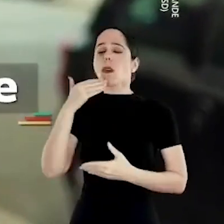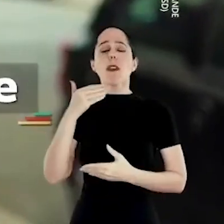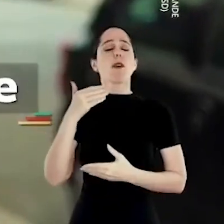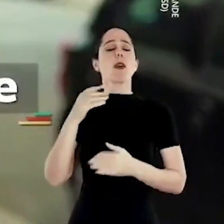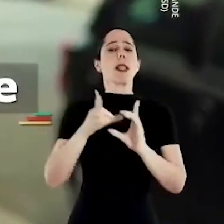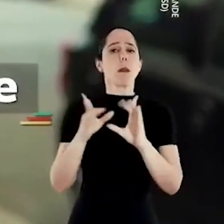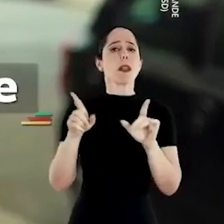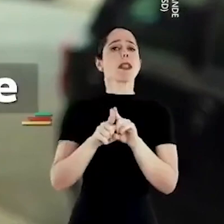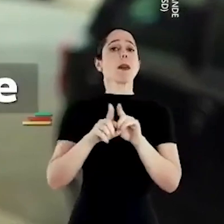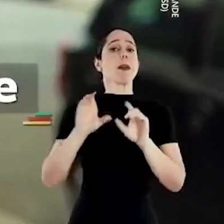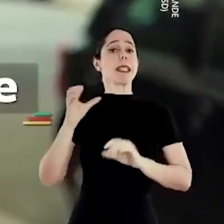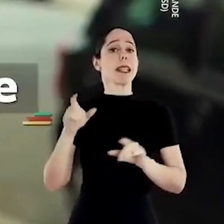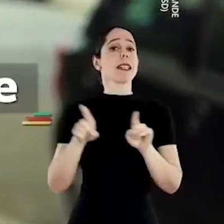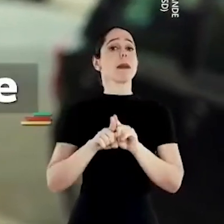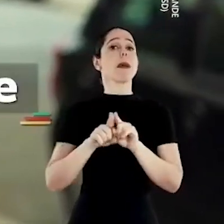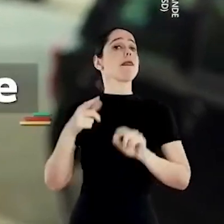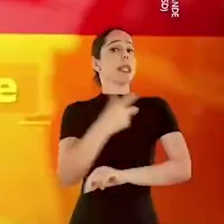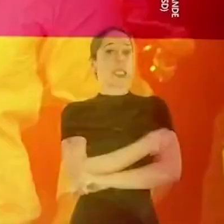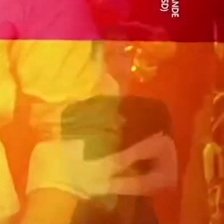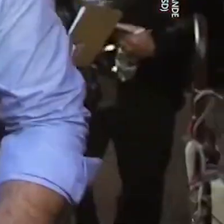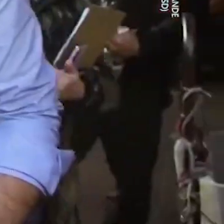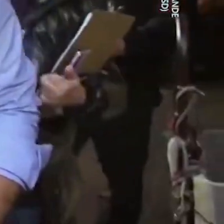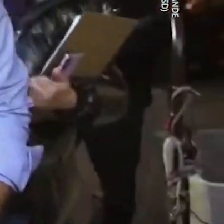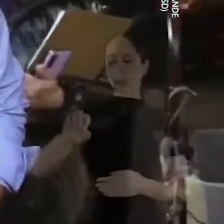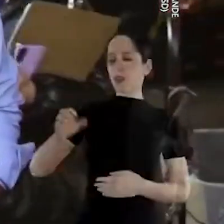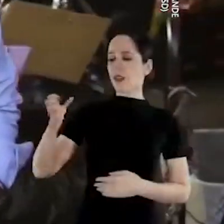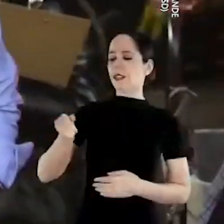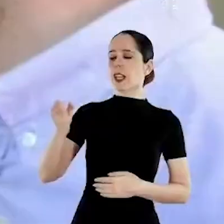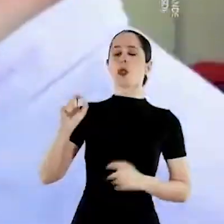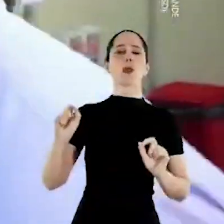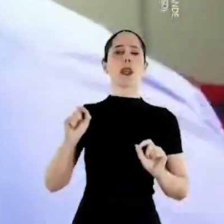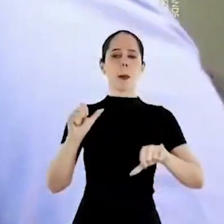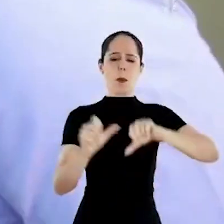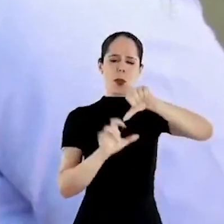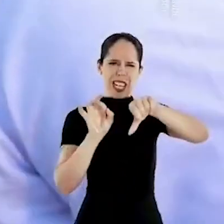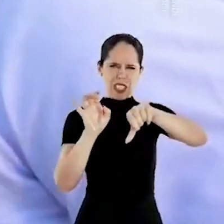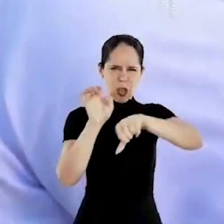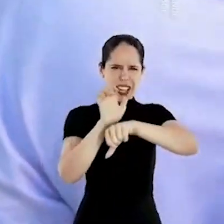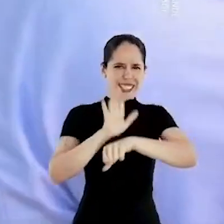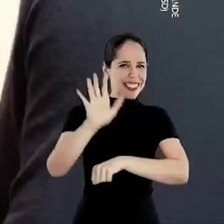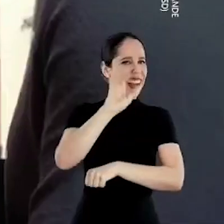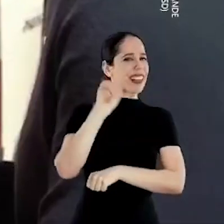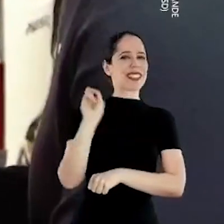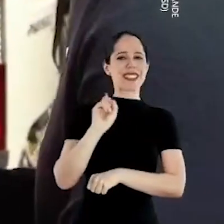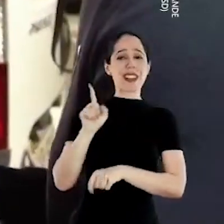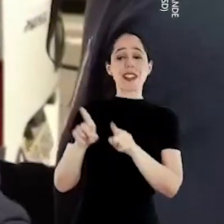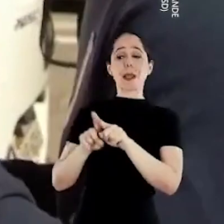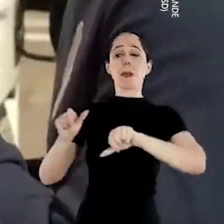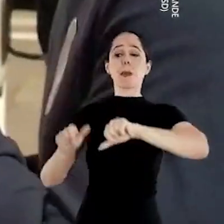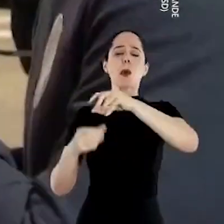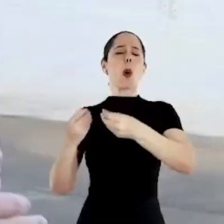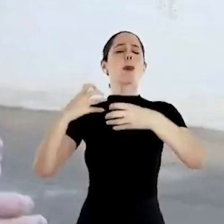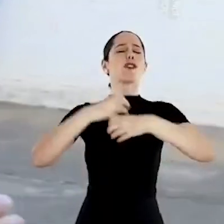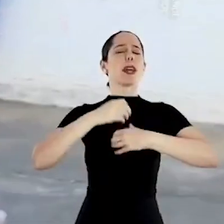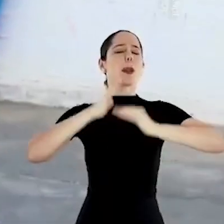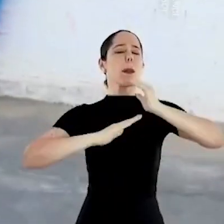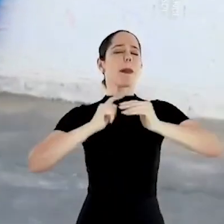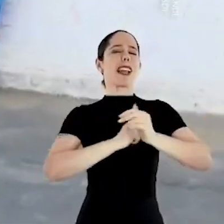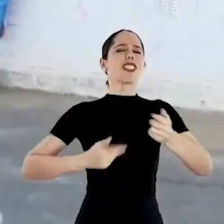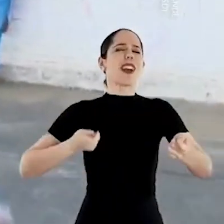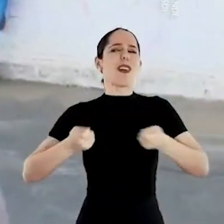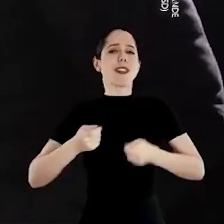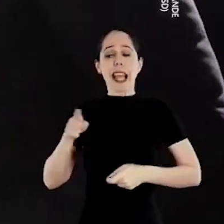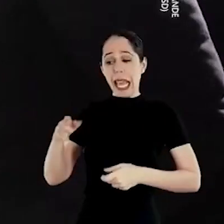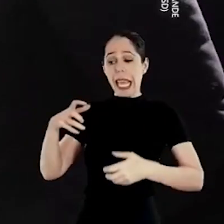-democracia, pró-ciência, pró-vacina. Eduardo não mudou só o Estado. Mudou o jeito de